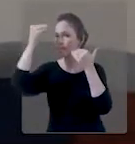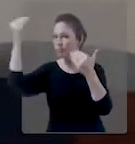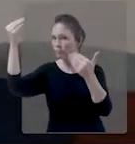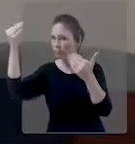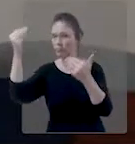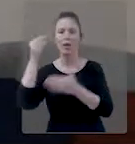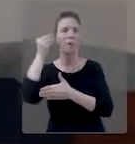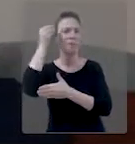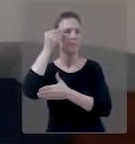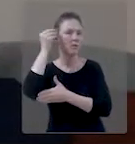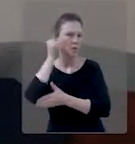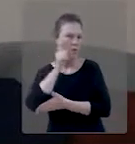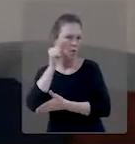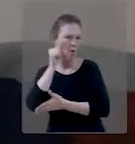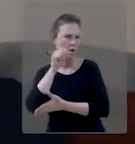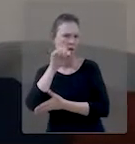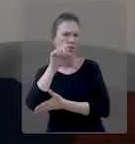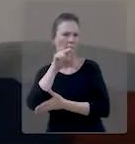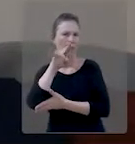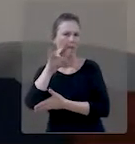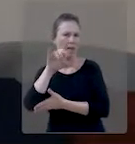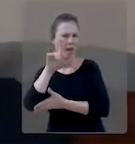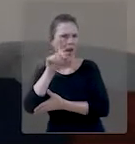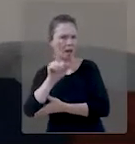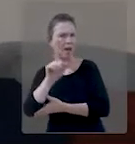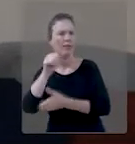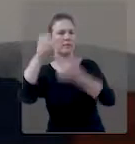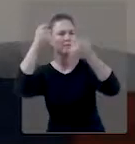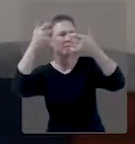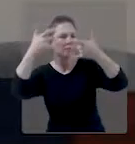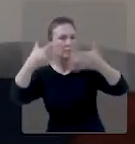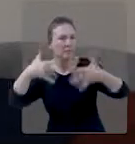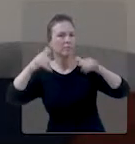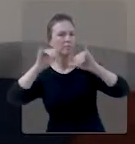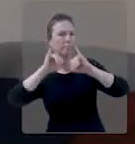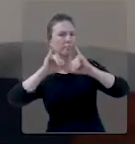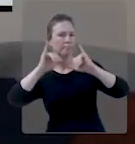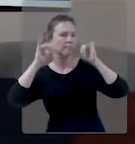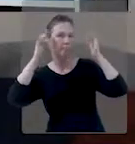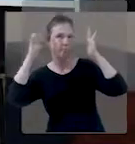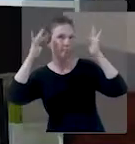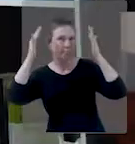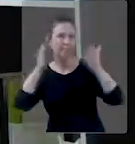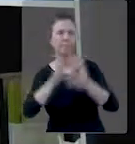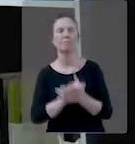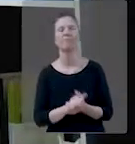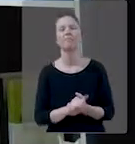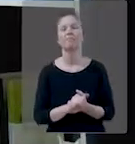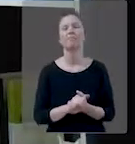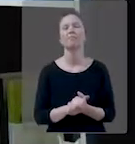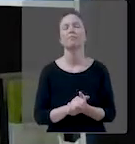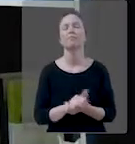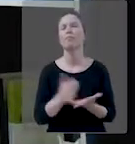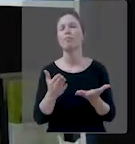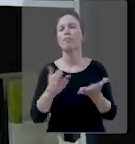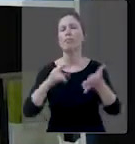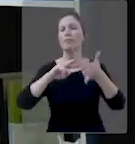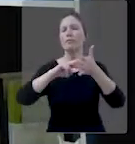Daniela Von Willen traz uma mensagem inspiradora falando sobre gratidão. Confira aí. A questão da